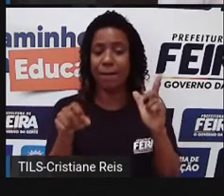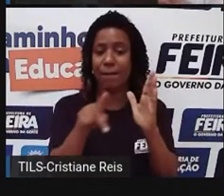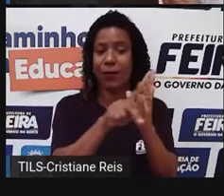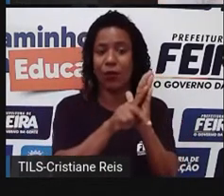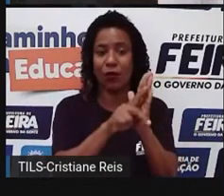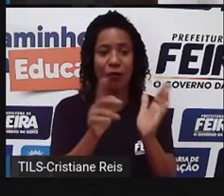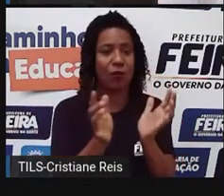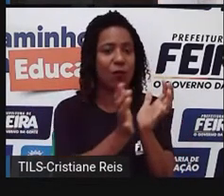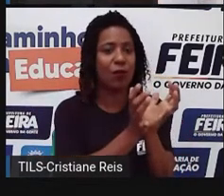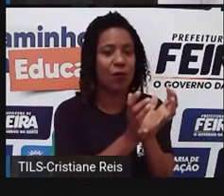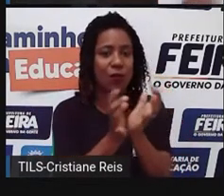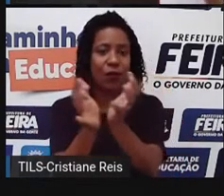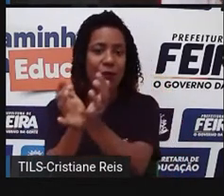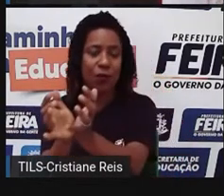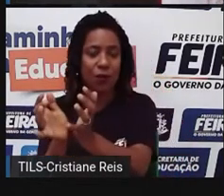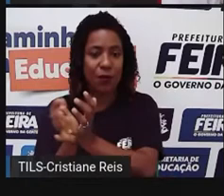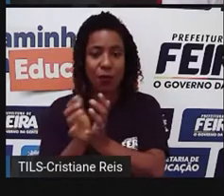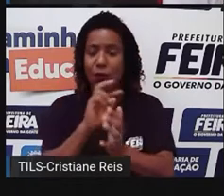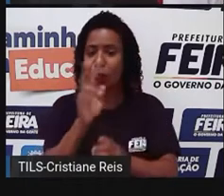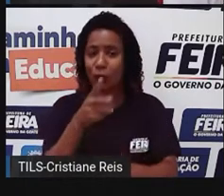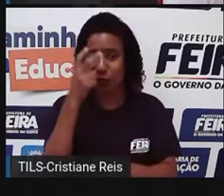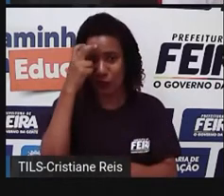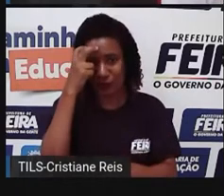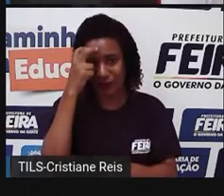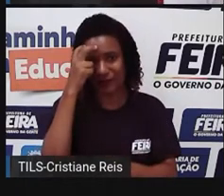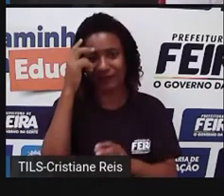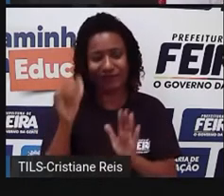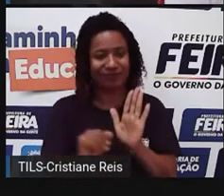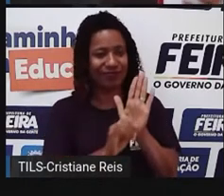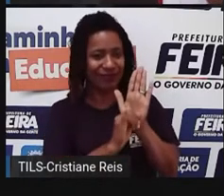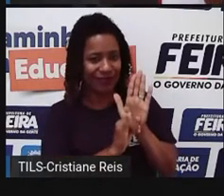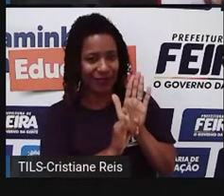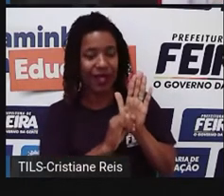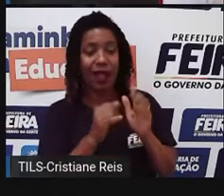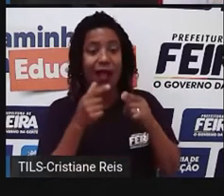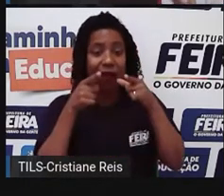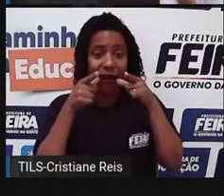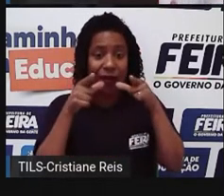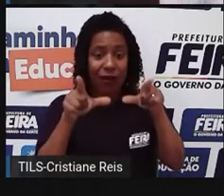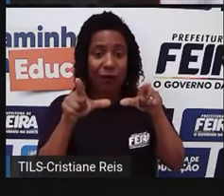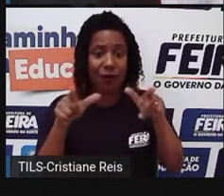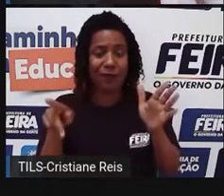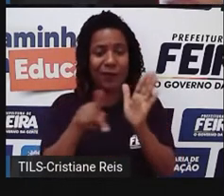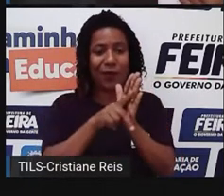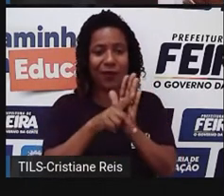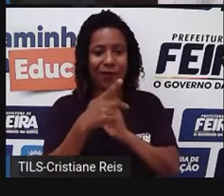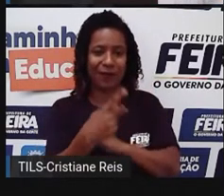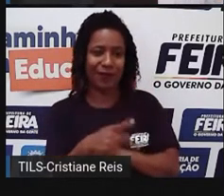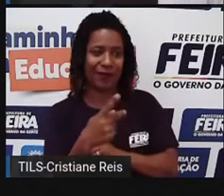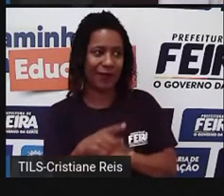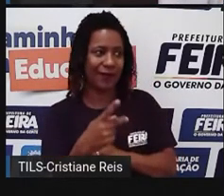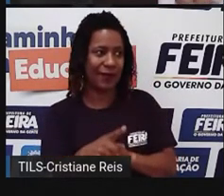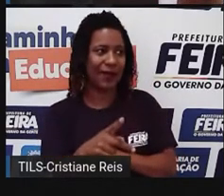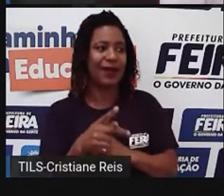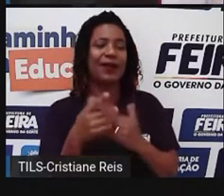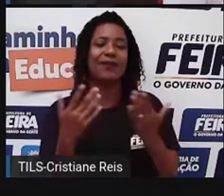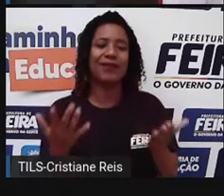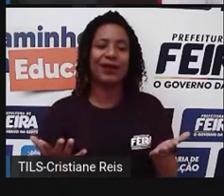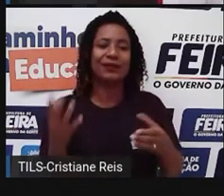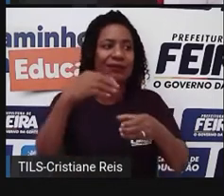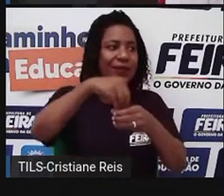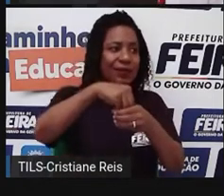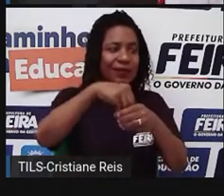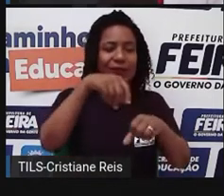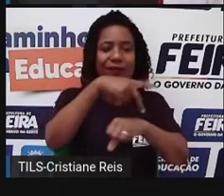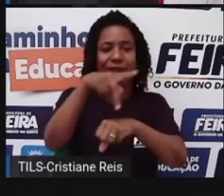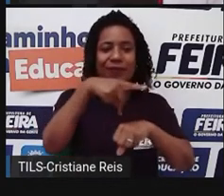tem o seu povo, tem sua cultura, tem sua própria língua, mas que eles estão dentro de outros países e eles não